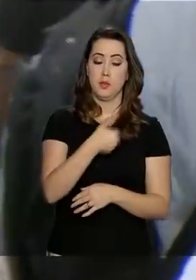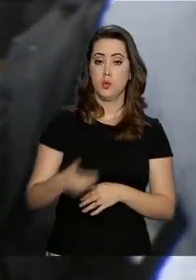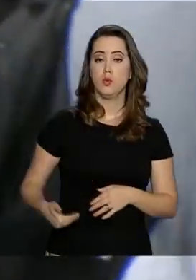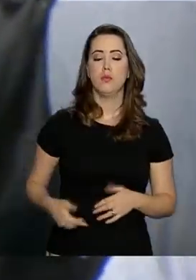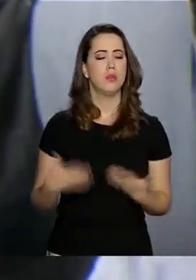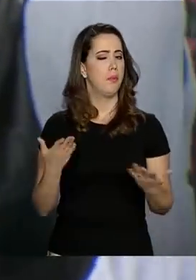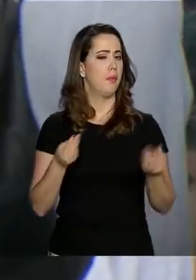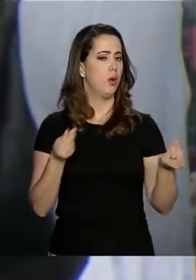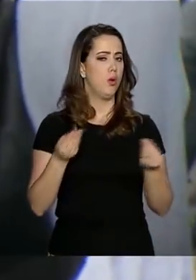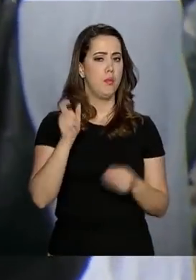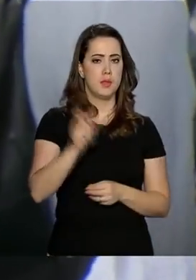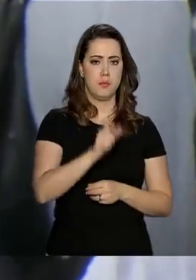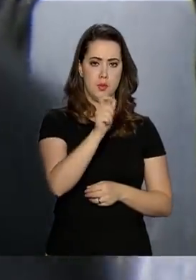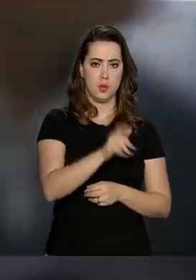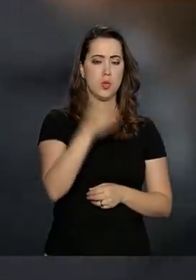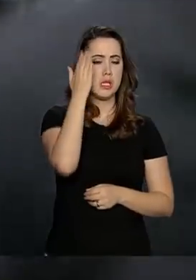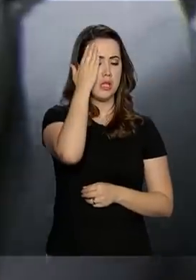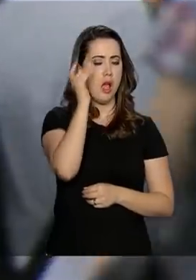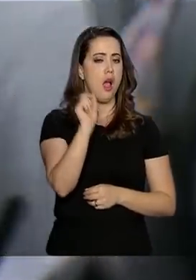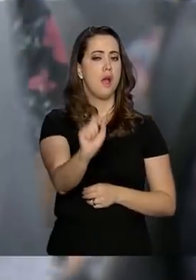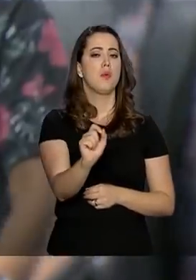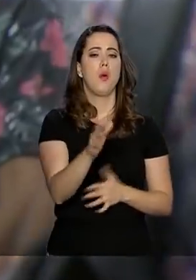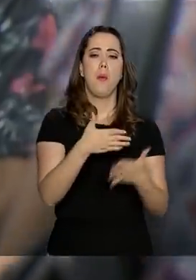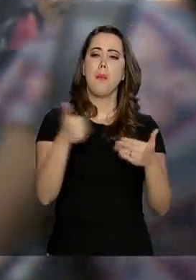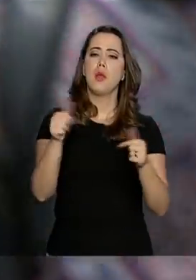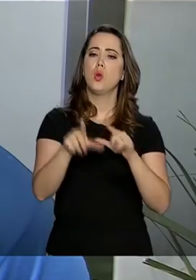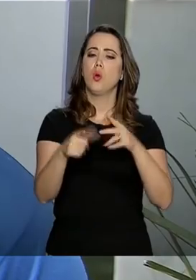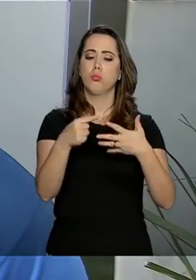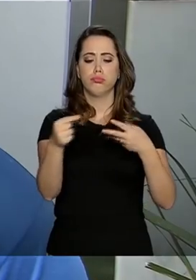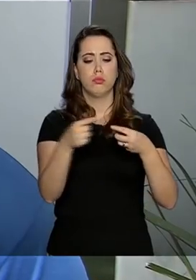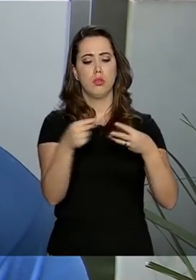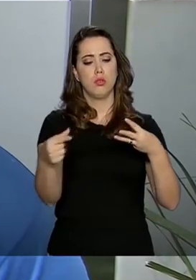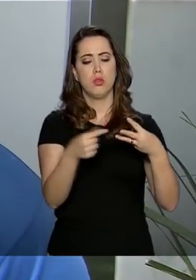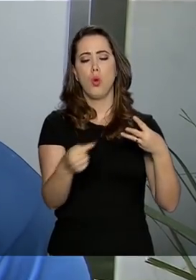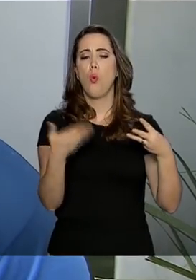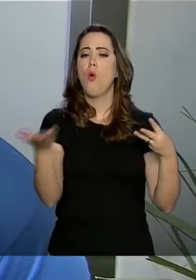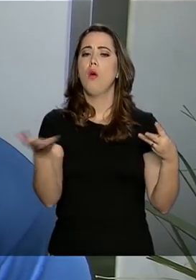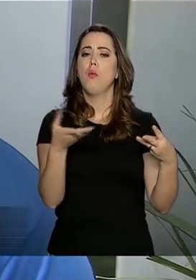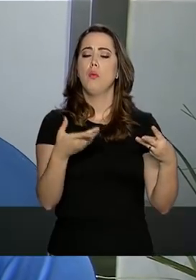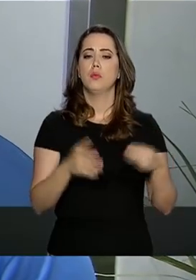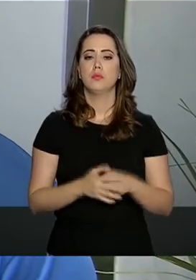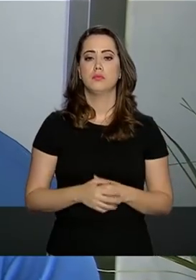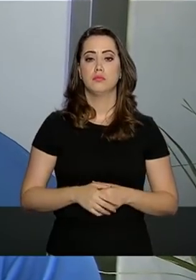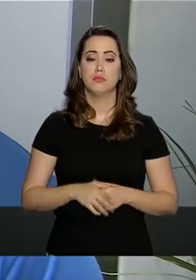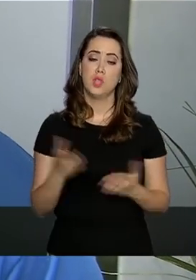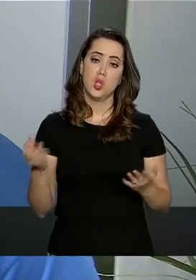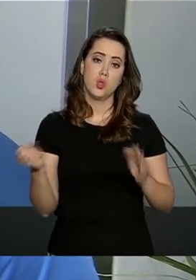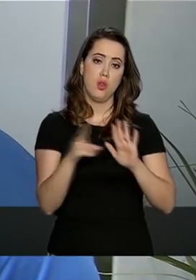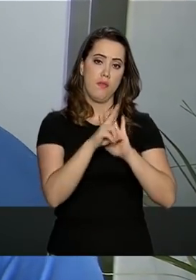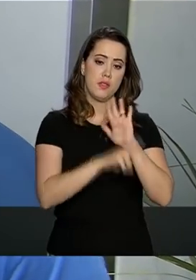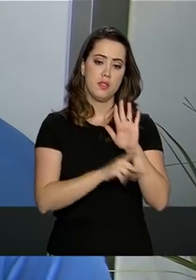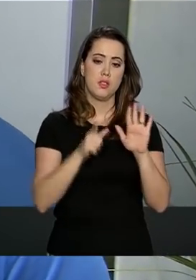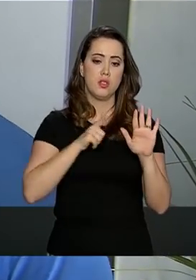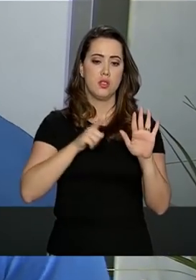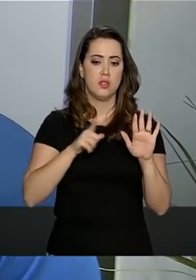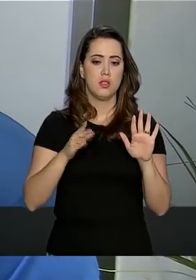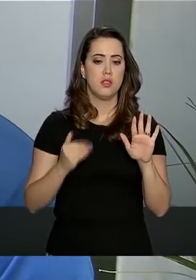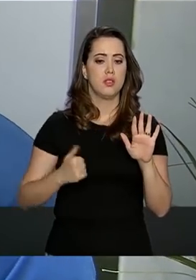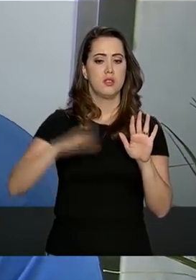será que os brasileiros sabem qual é a melhor opção? Pelas novas regras, eu acho que eu já tenho tempo